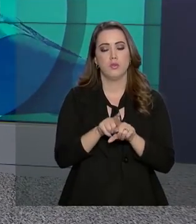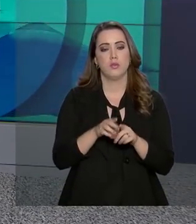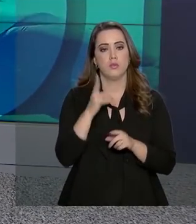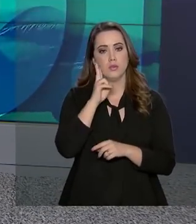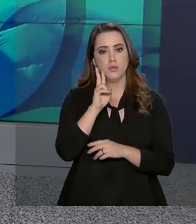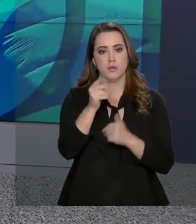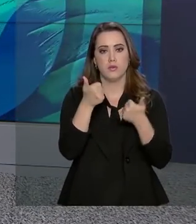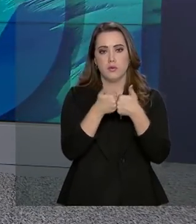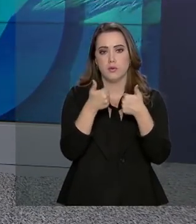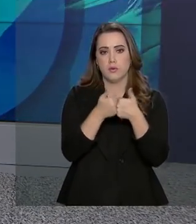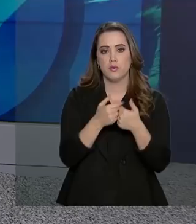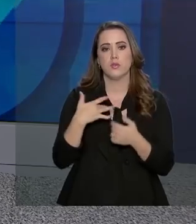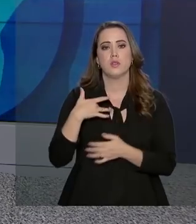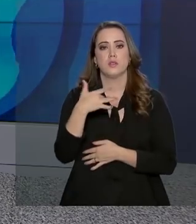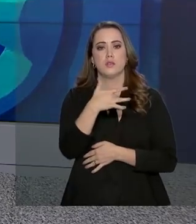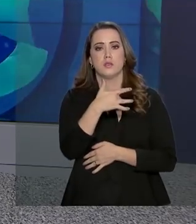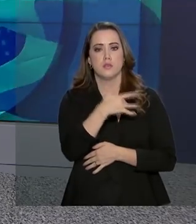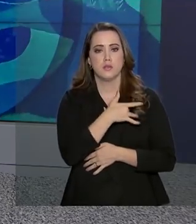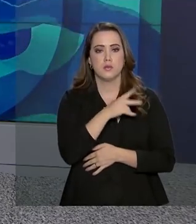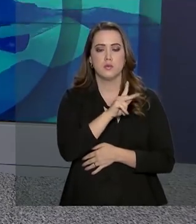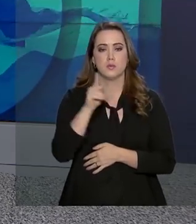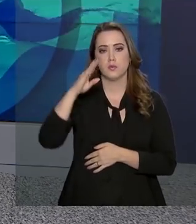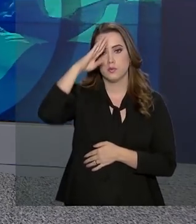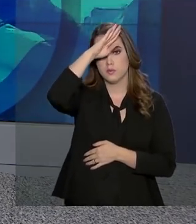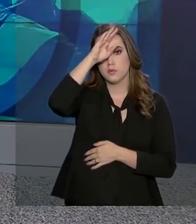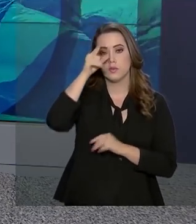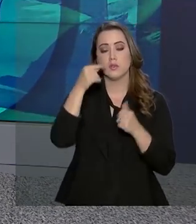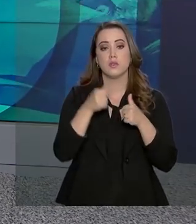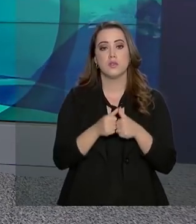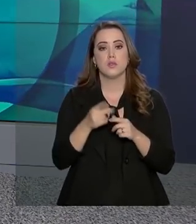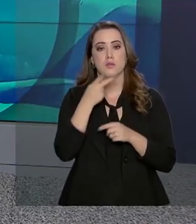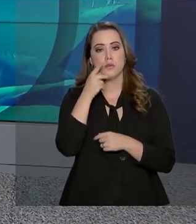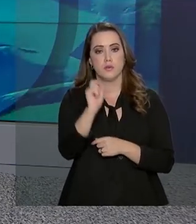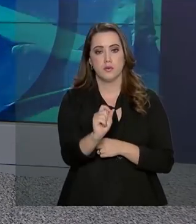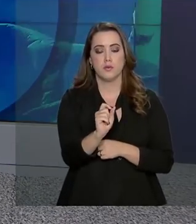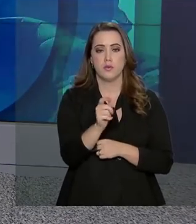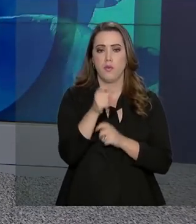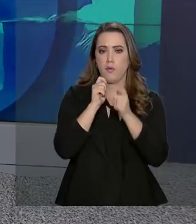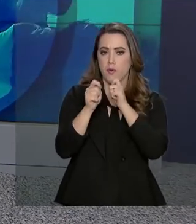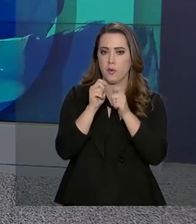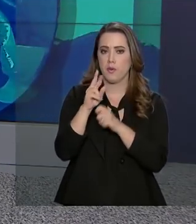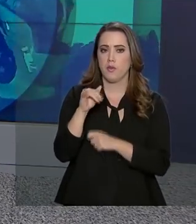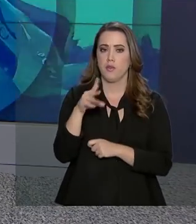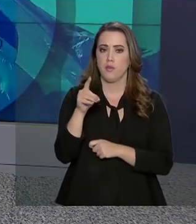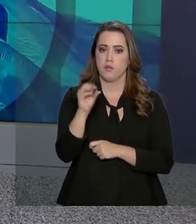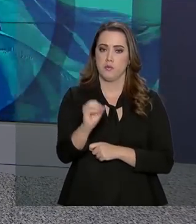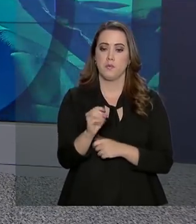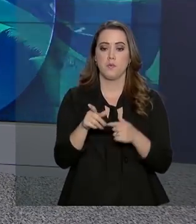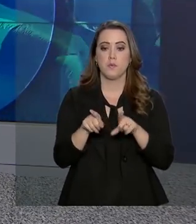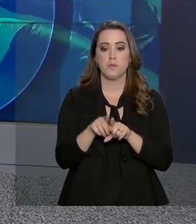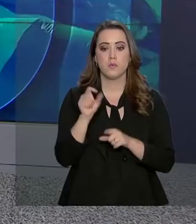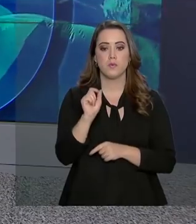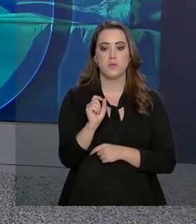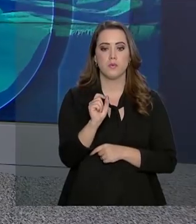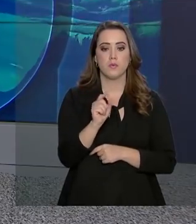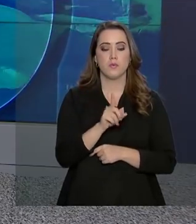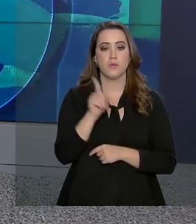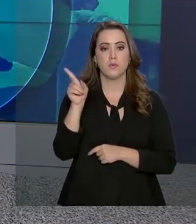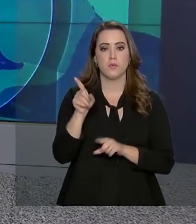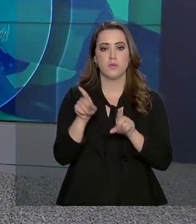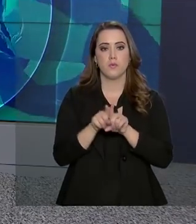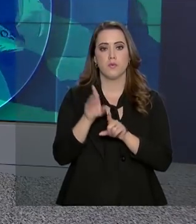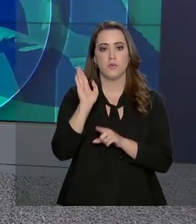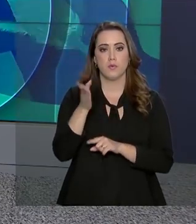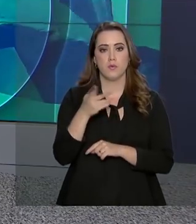acompanhando o estado de saúde do presidente Jair Bolsonaro e, como disse o repórter Ricardo Ferraz, lá do